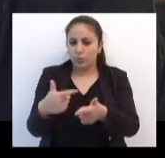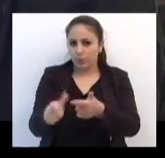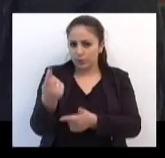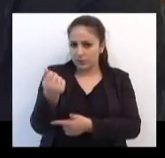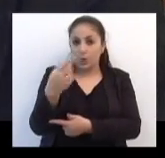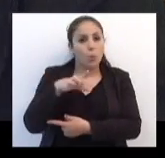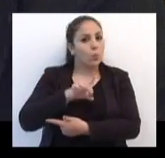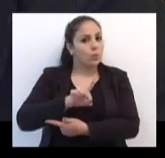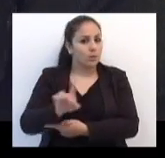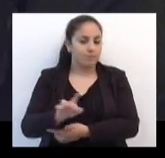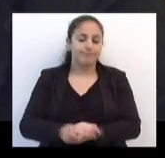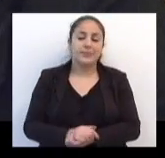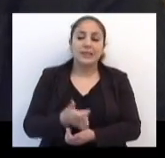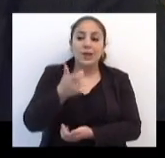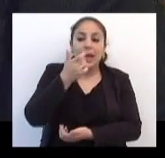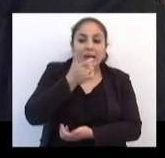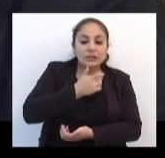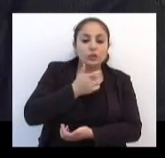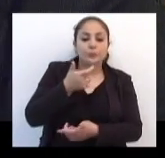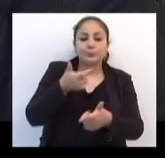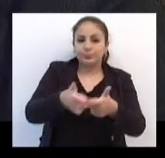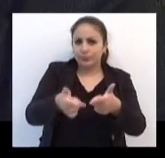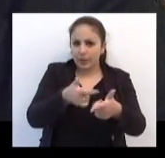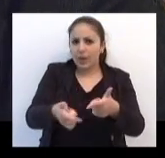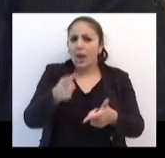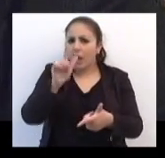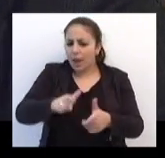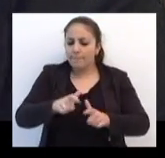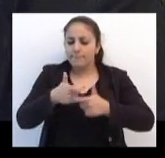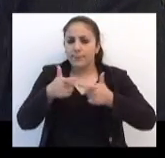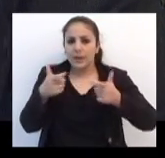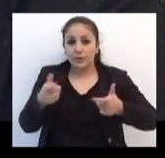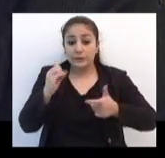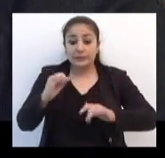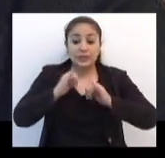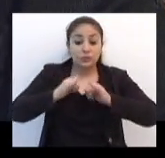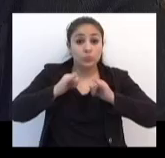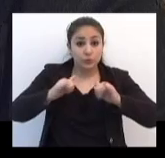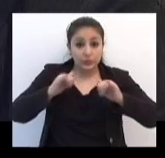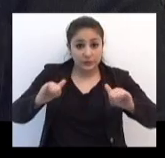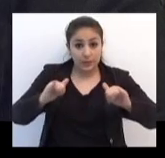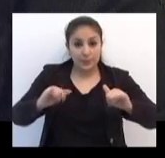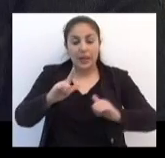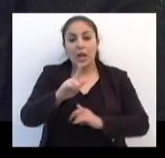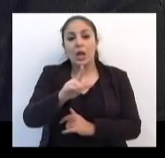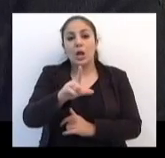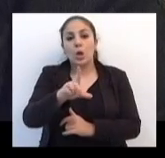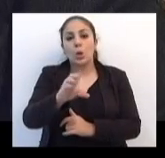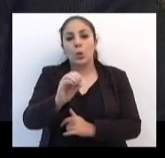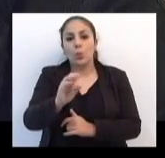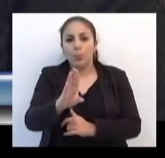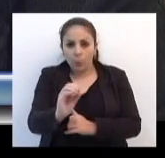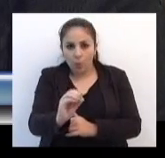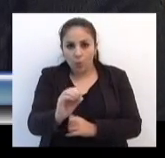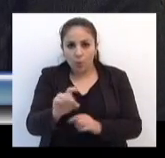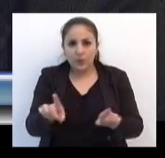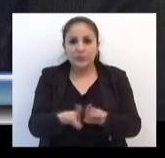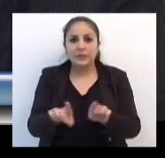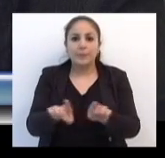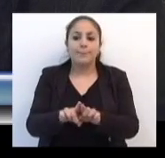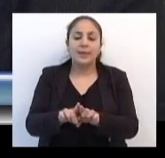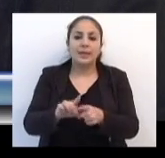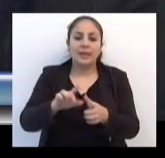governo? A crise ainda é maior quando é noticiada pela revista Veja e pela Globo. Mas se nós